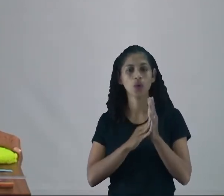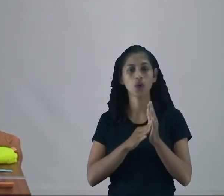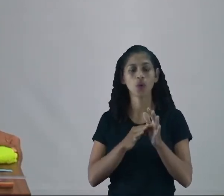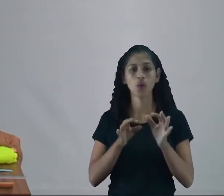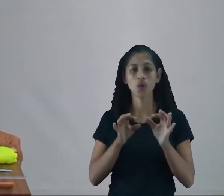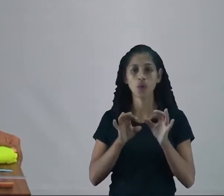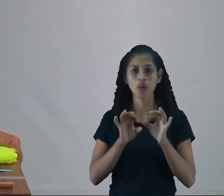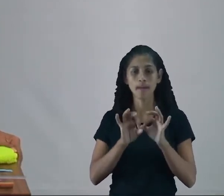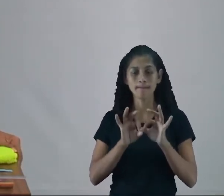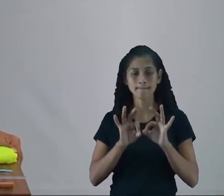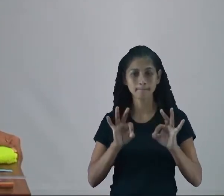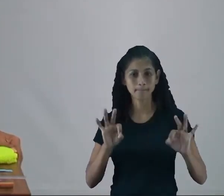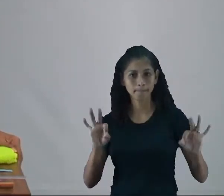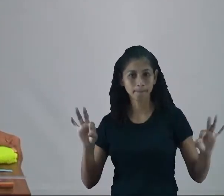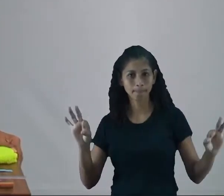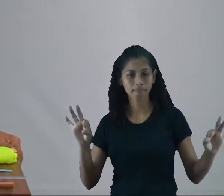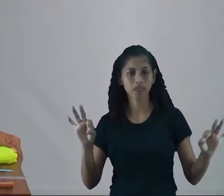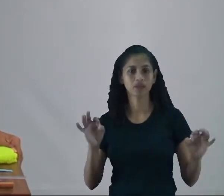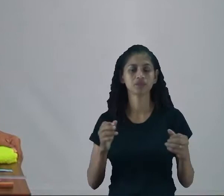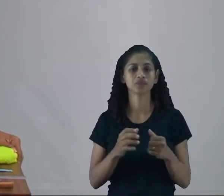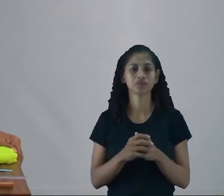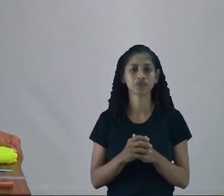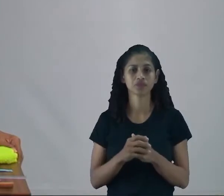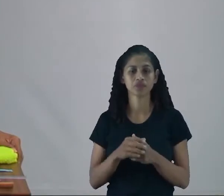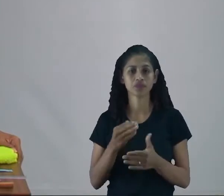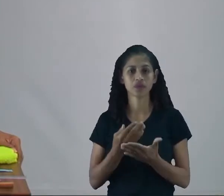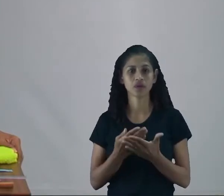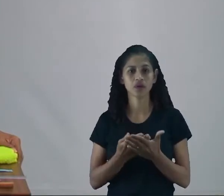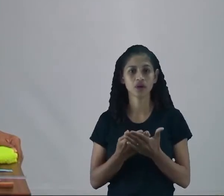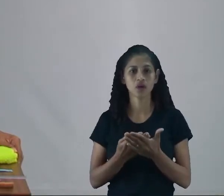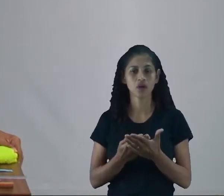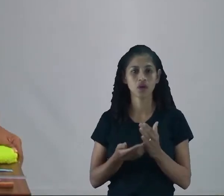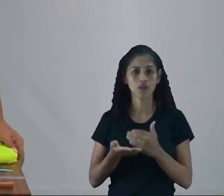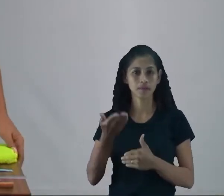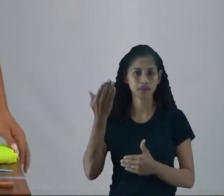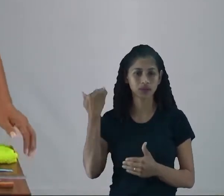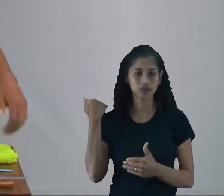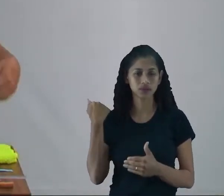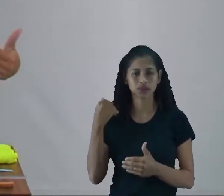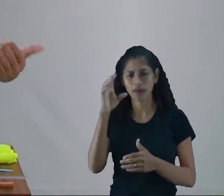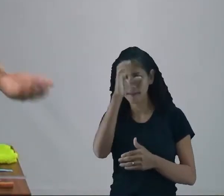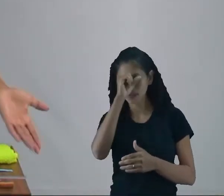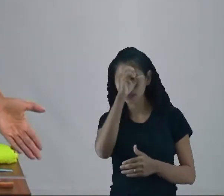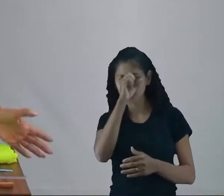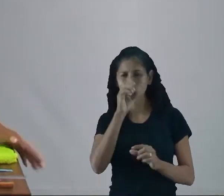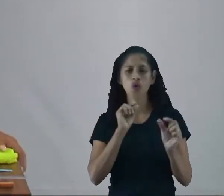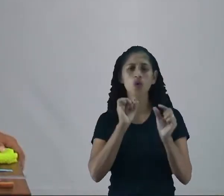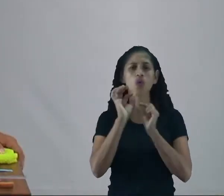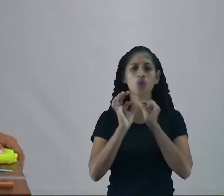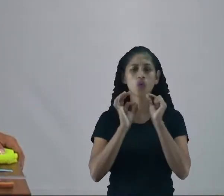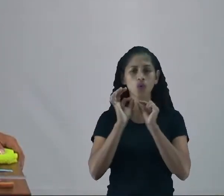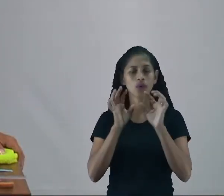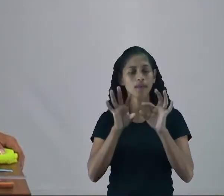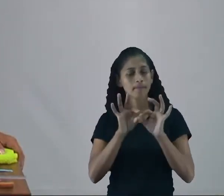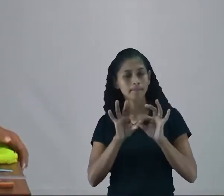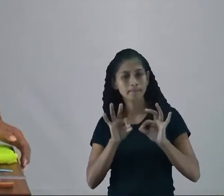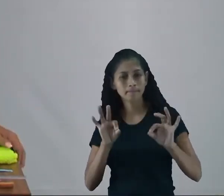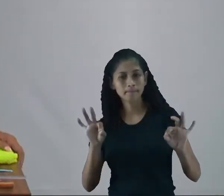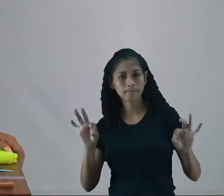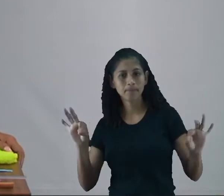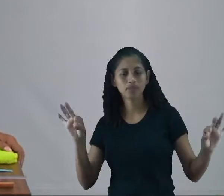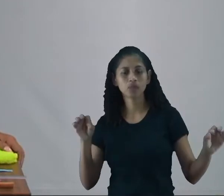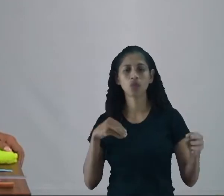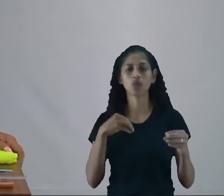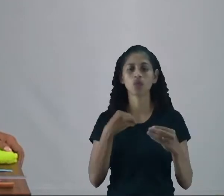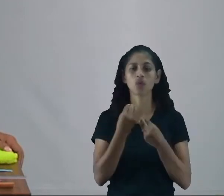certo? Na aula passada nós aprendemos sobre o que é medidas de comprimento, como que os povos antigos faziam para